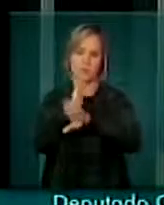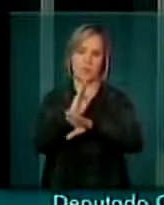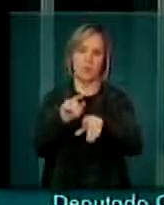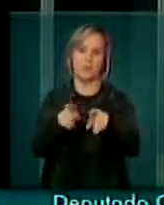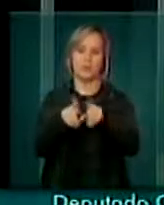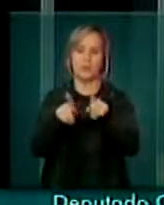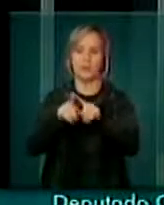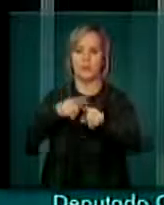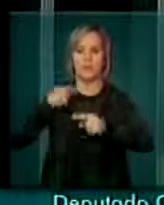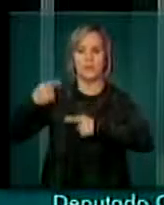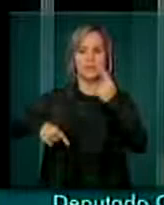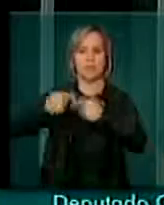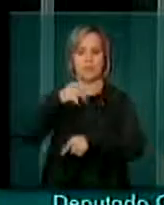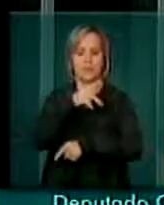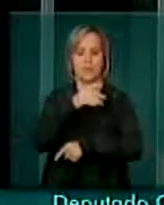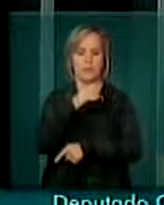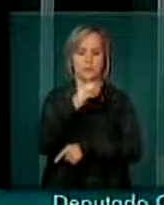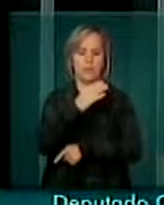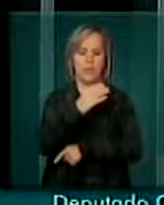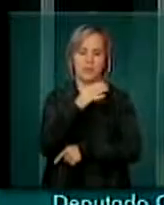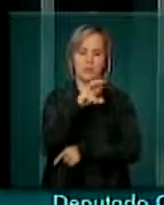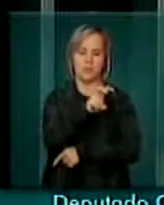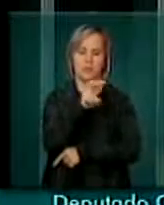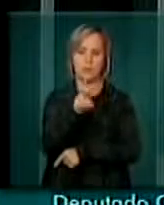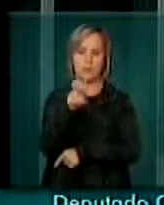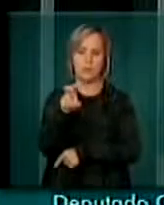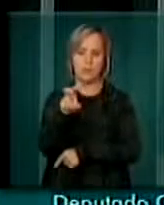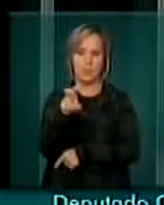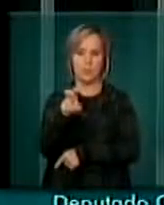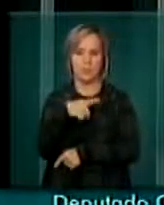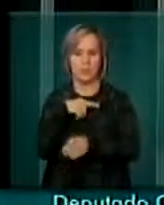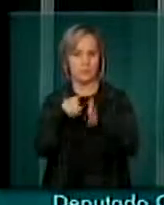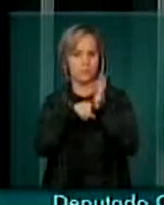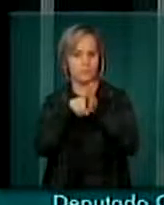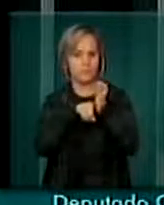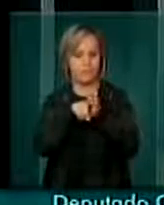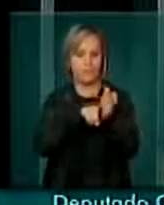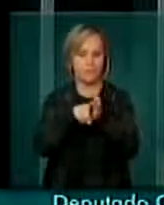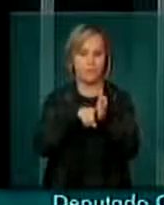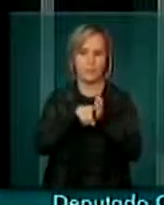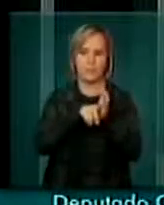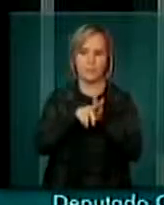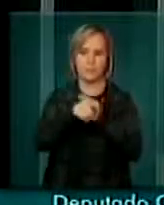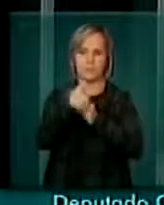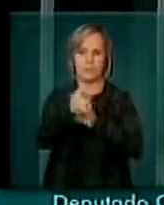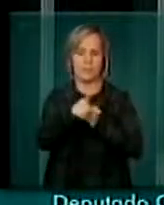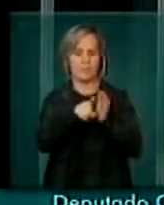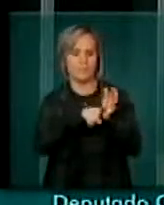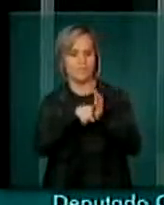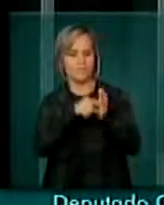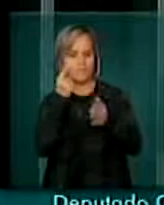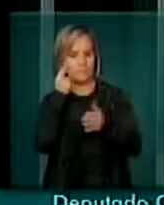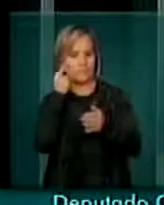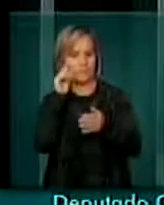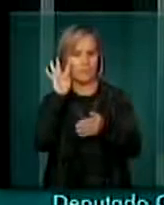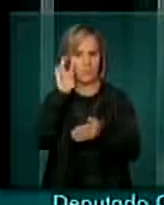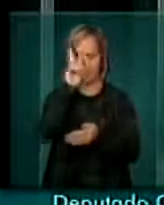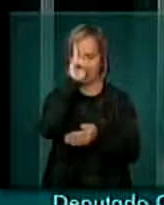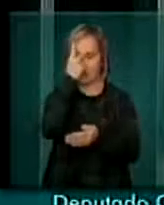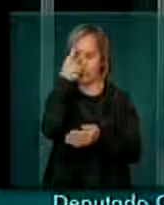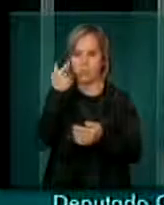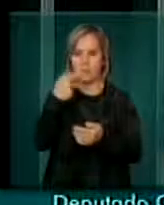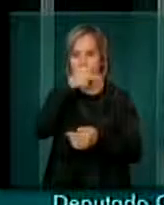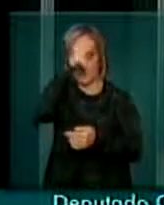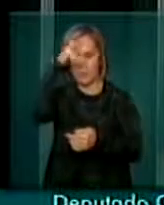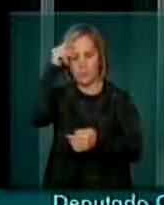discutindo a PEC 555, que vai reavaliar, que pretende revogar o preceito da